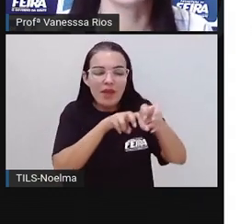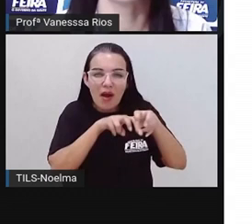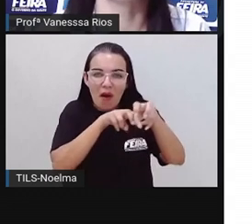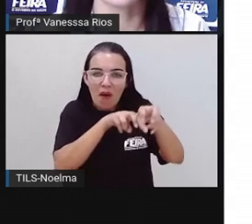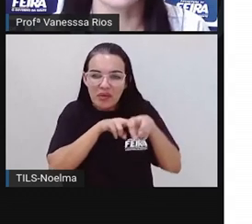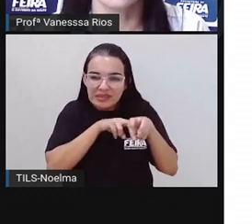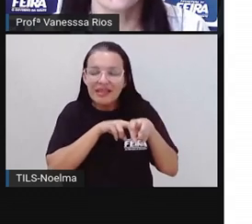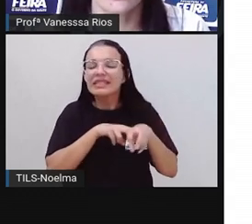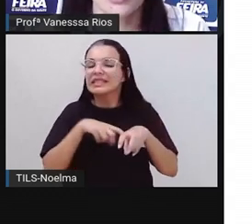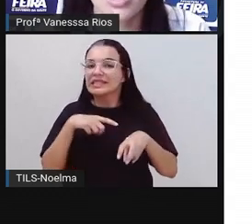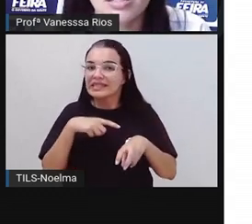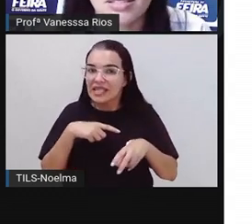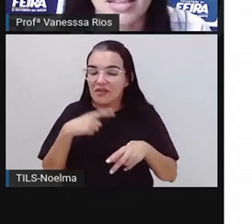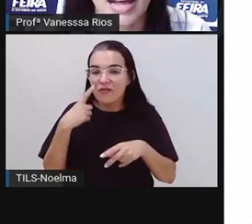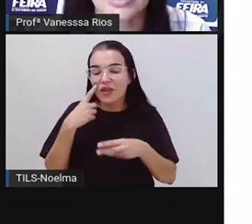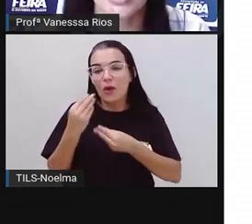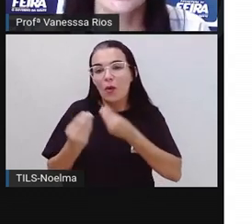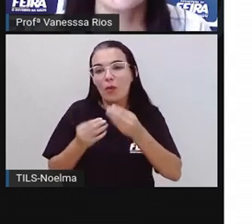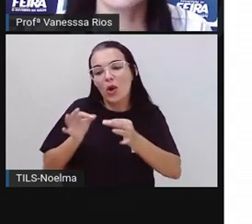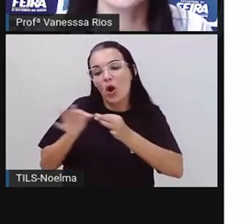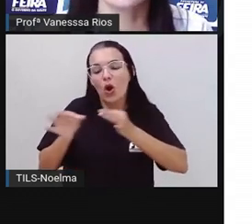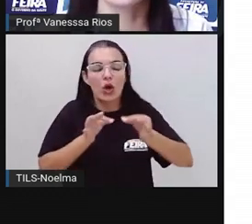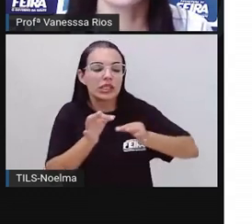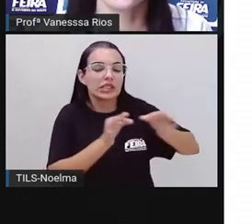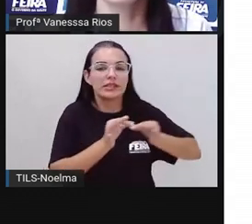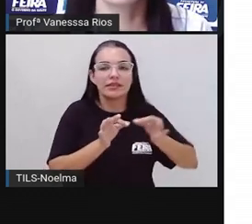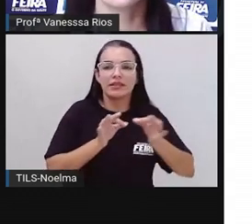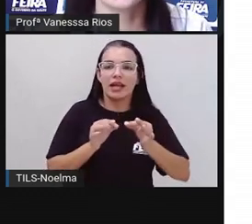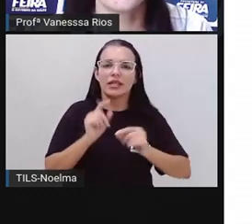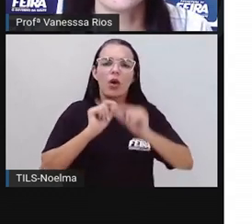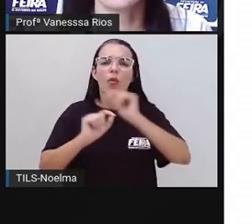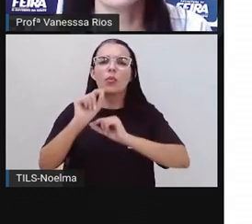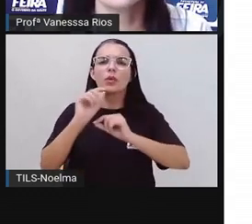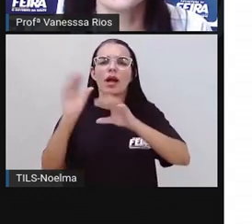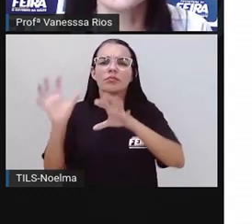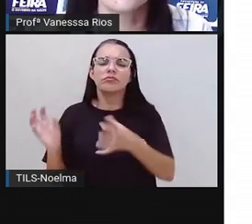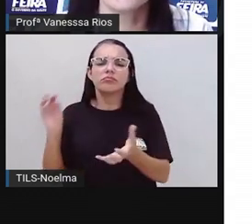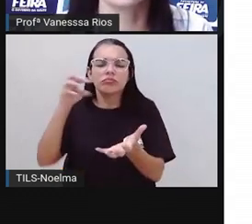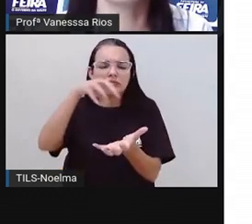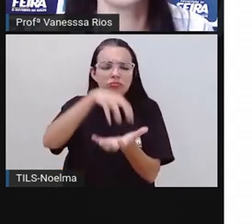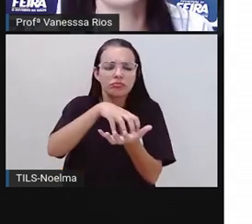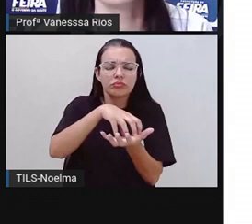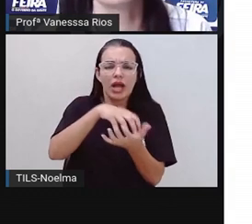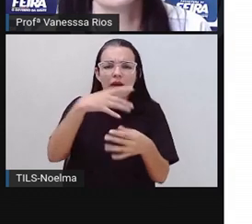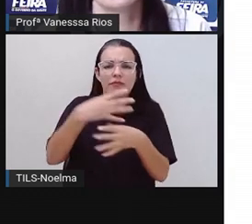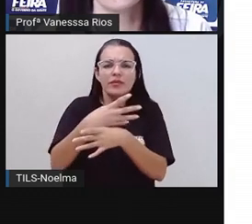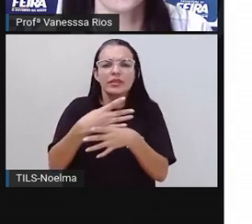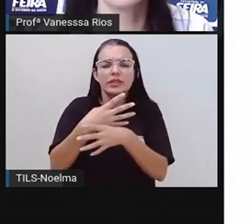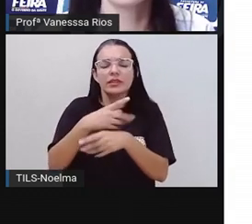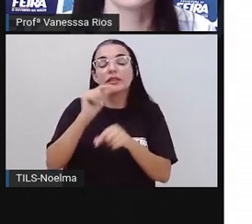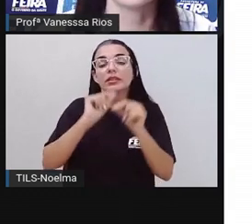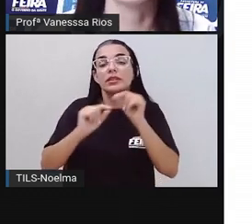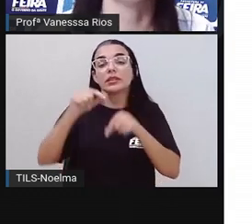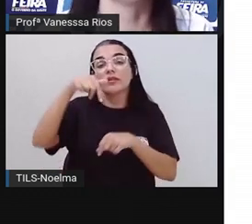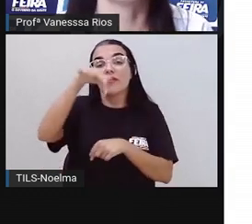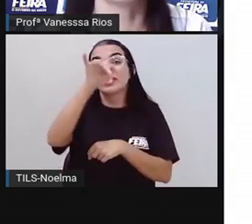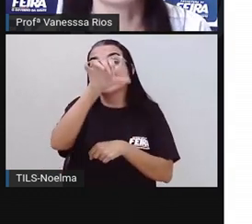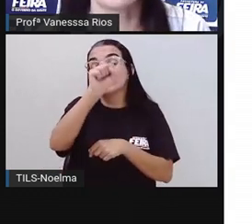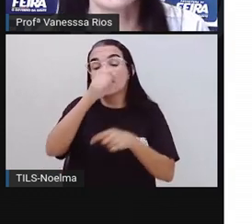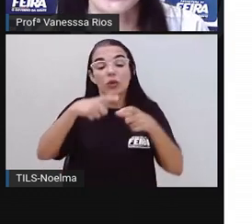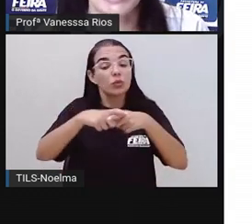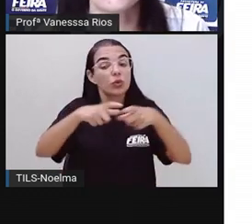a cidade está organizada e o que é que compõe aí o município de Feira de Santana como um todo,